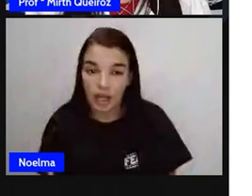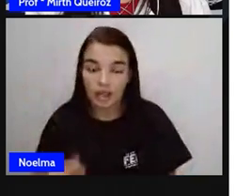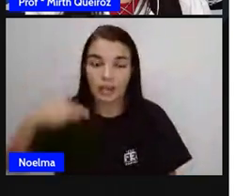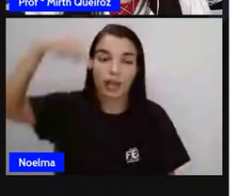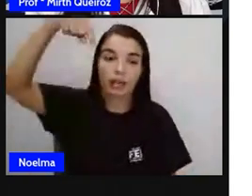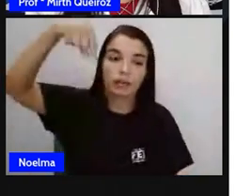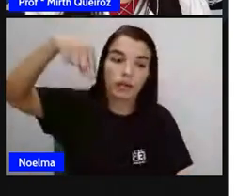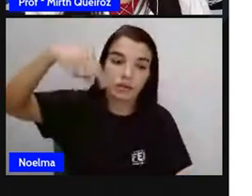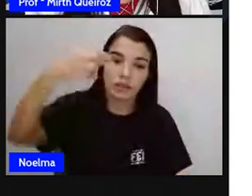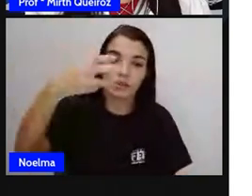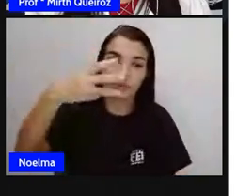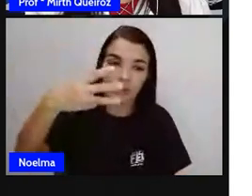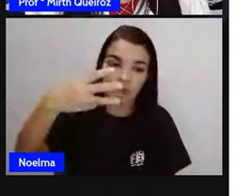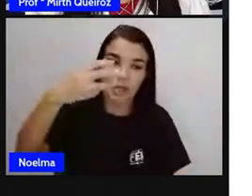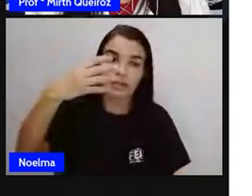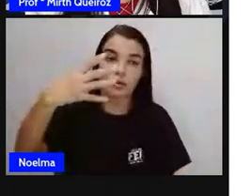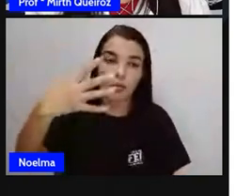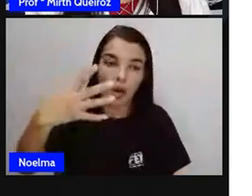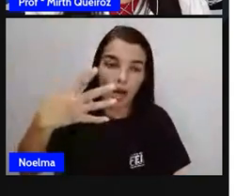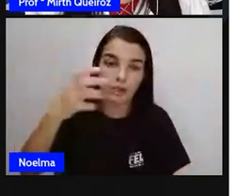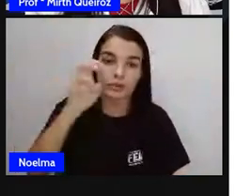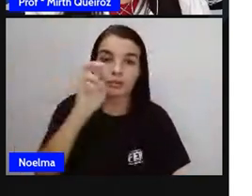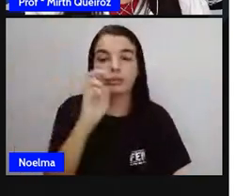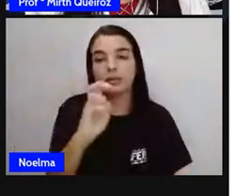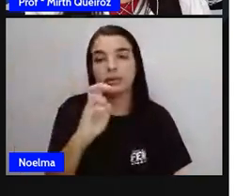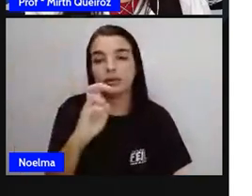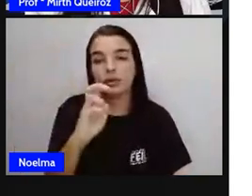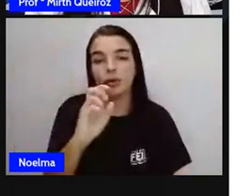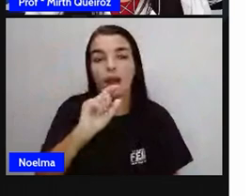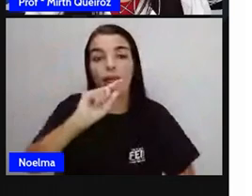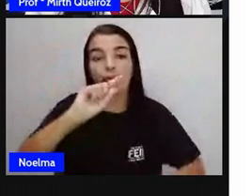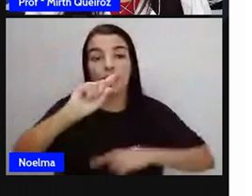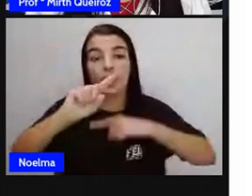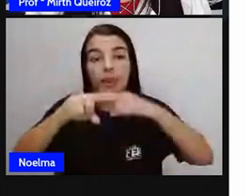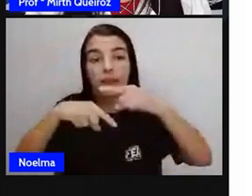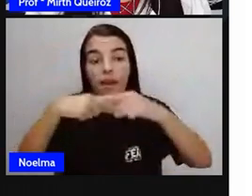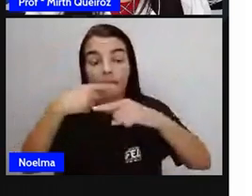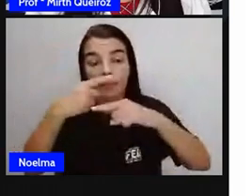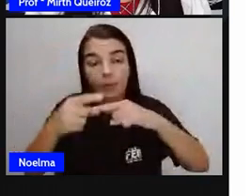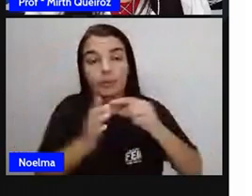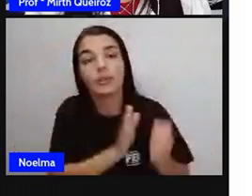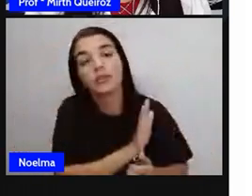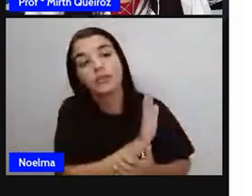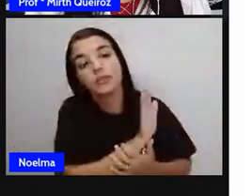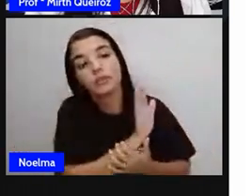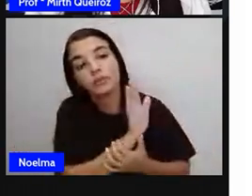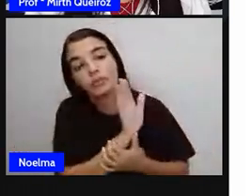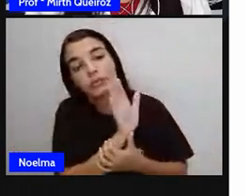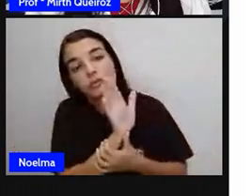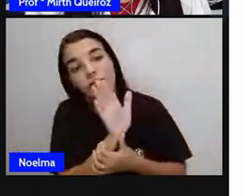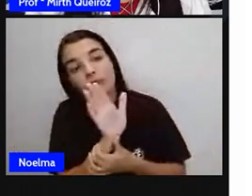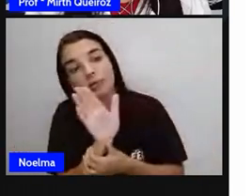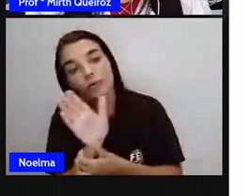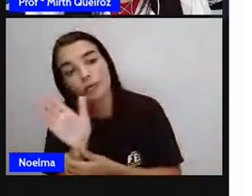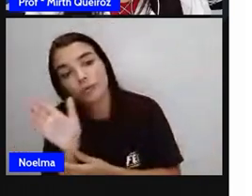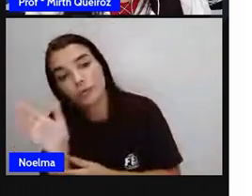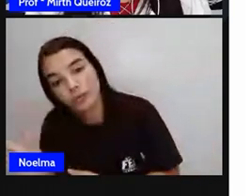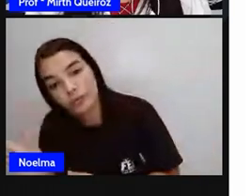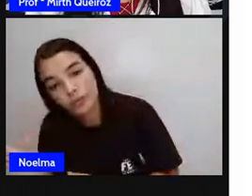o 3, o 4 e o 5. E depois